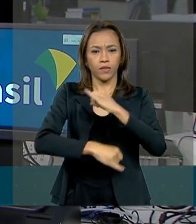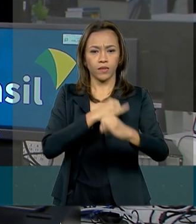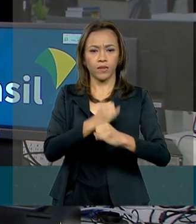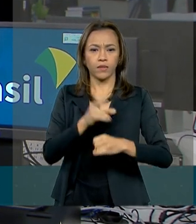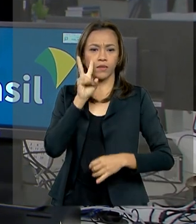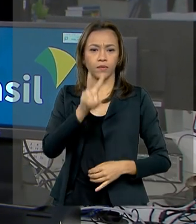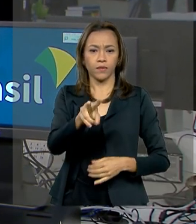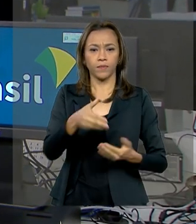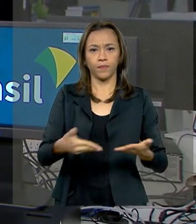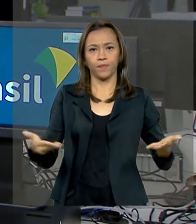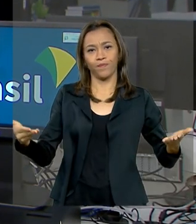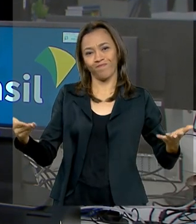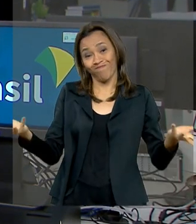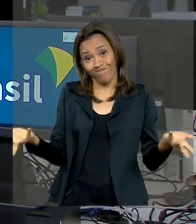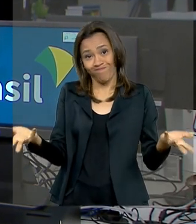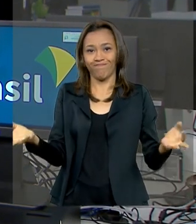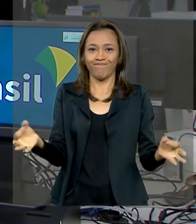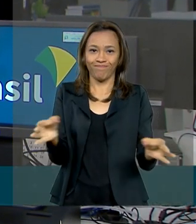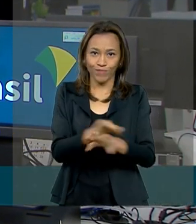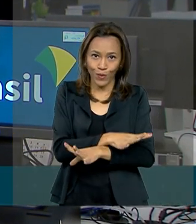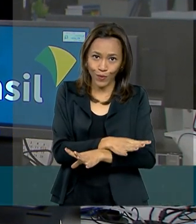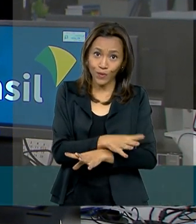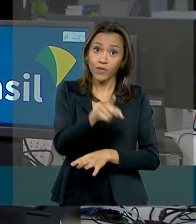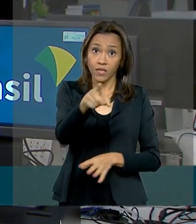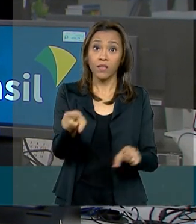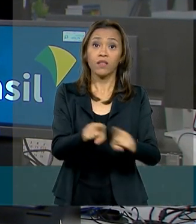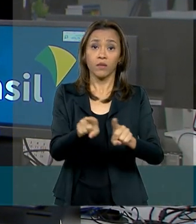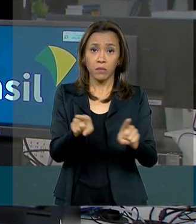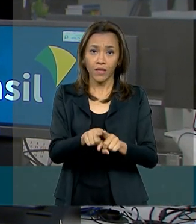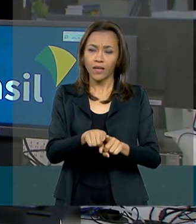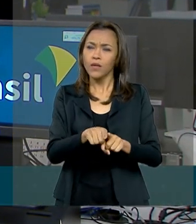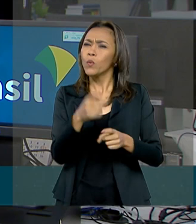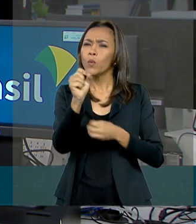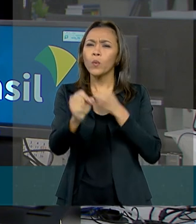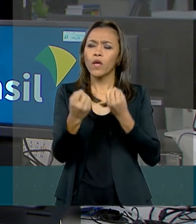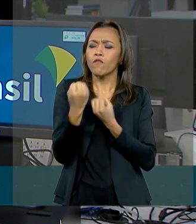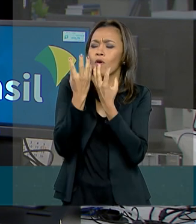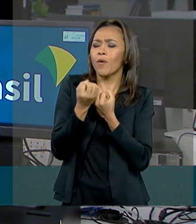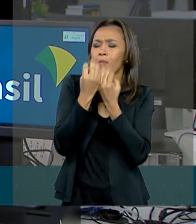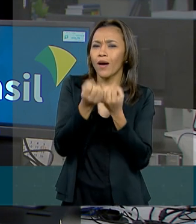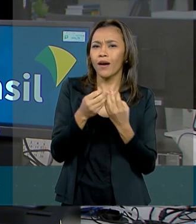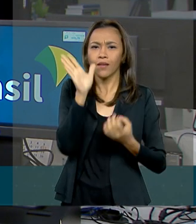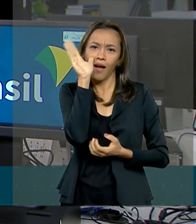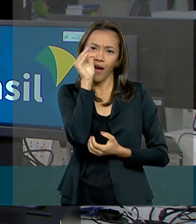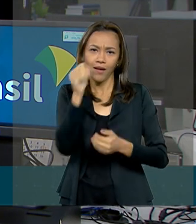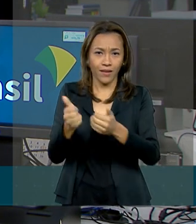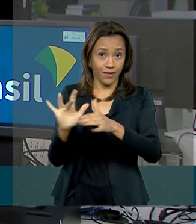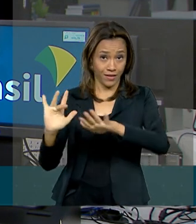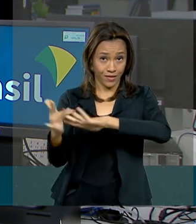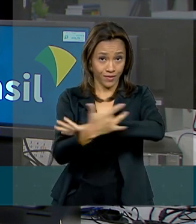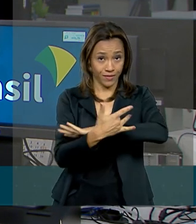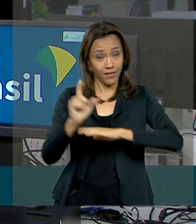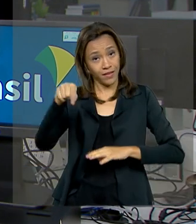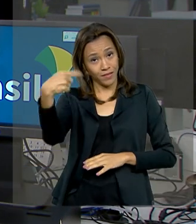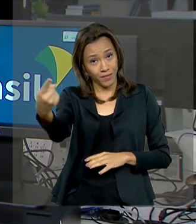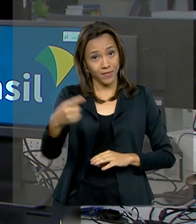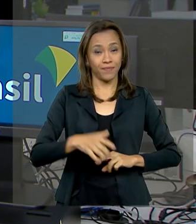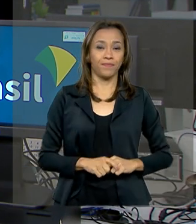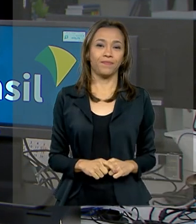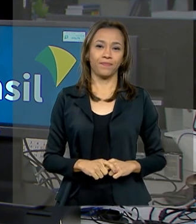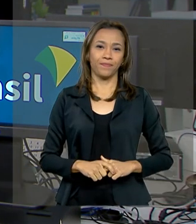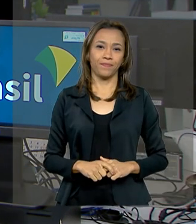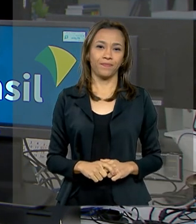.br. A gente fica por aqui. Você também continua bem informado pelas nossas redes sociais. Até a próxima edição.